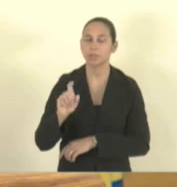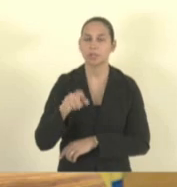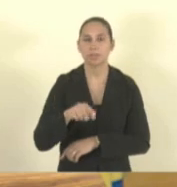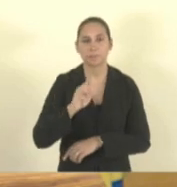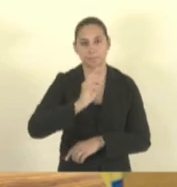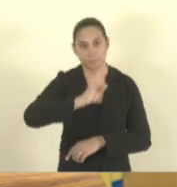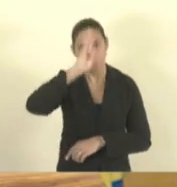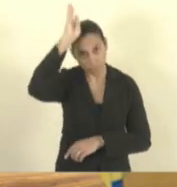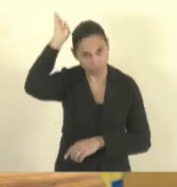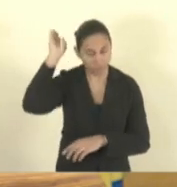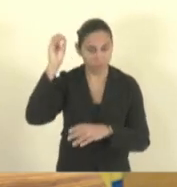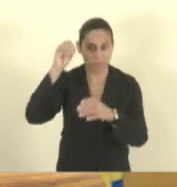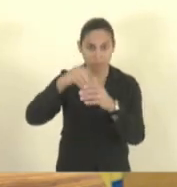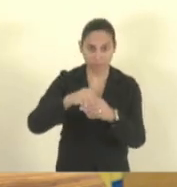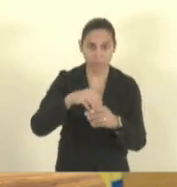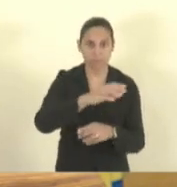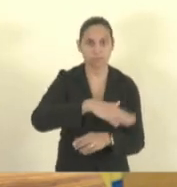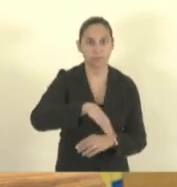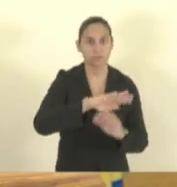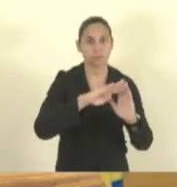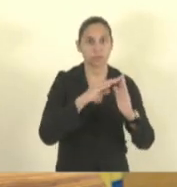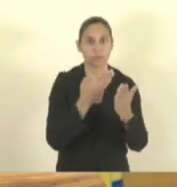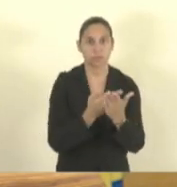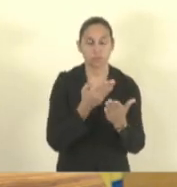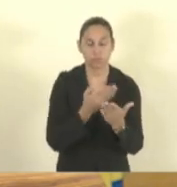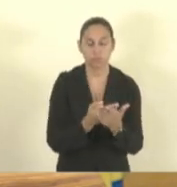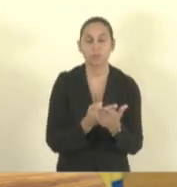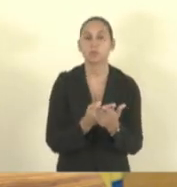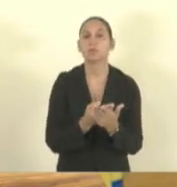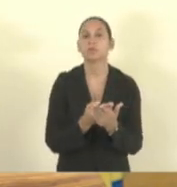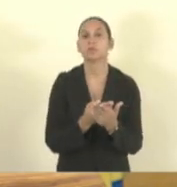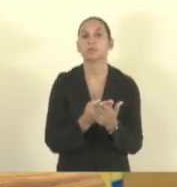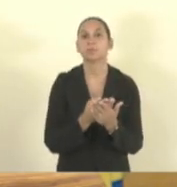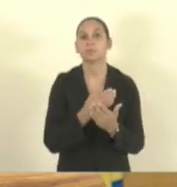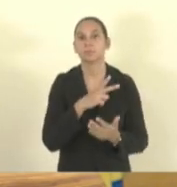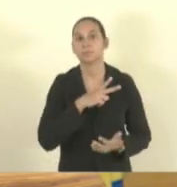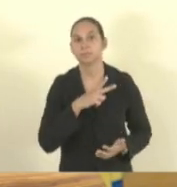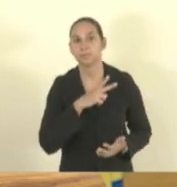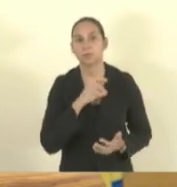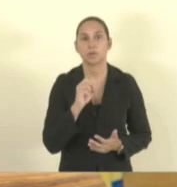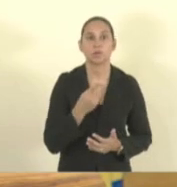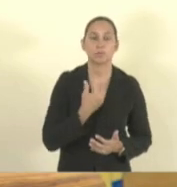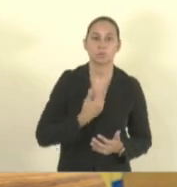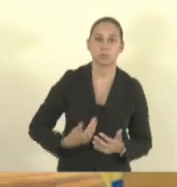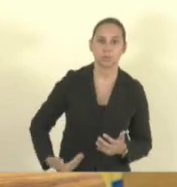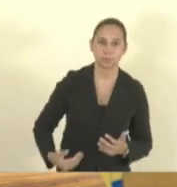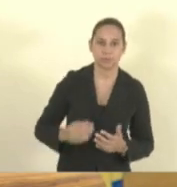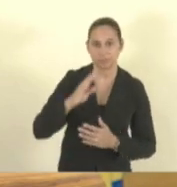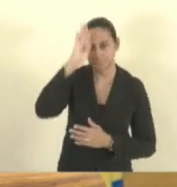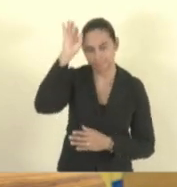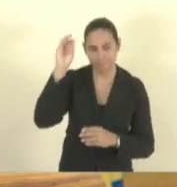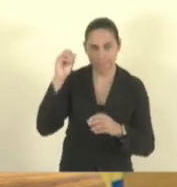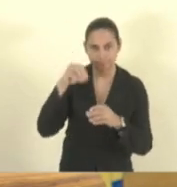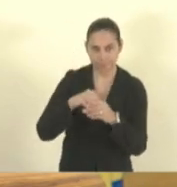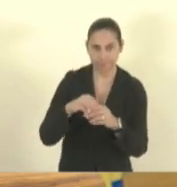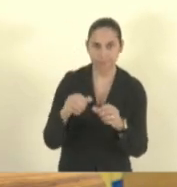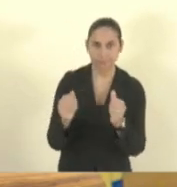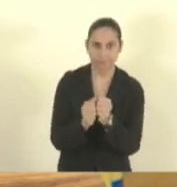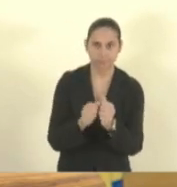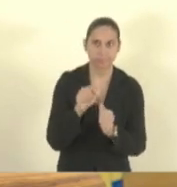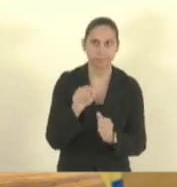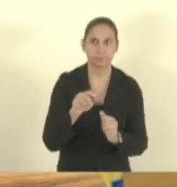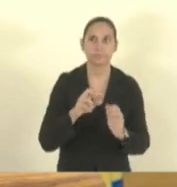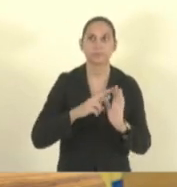Educacionais da Rede Pública Estadual e Privada do Estado do Espírito Santo e da outras providências. Relatoria de deputado Fabrício